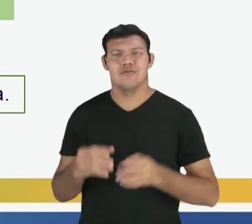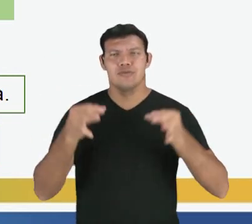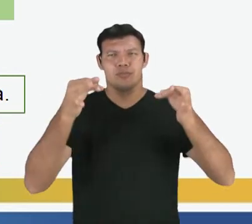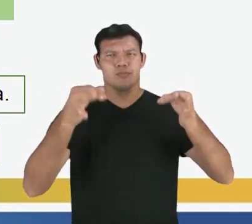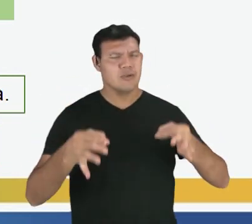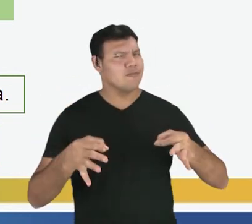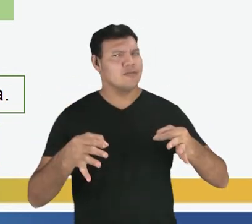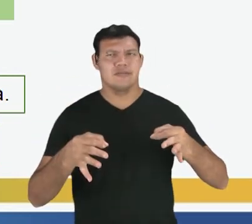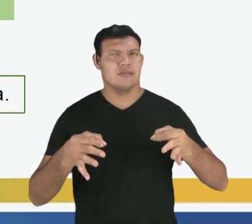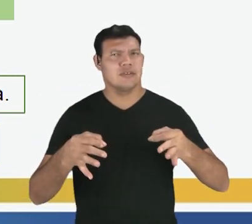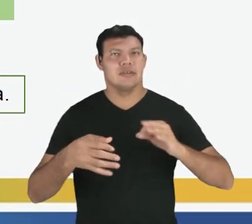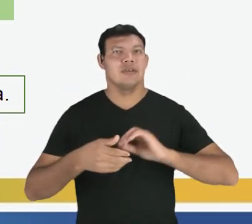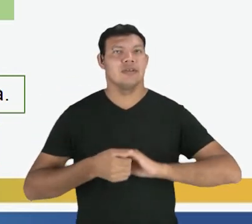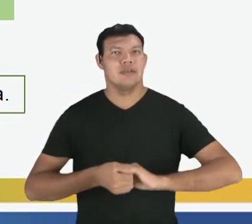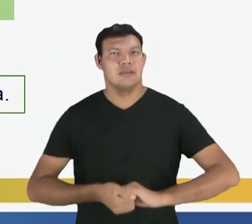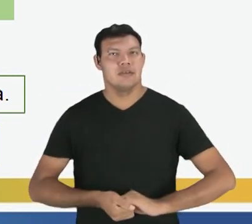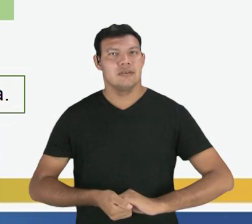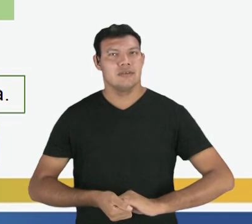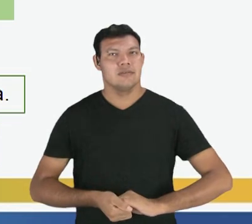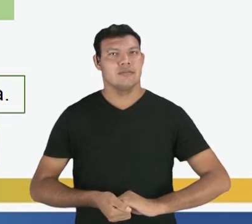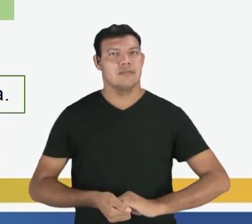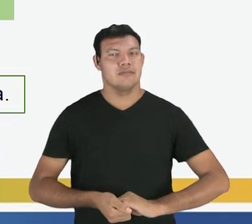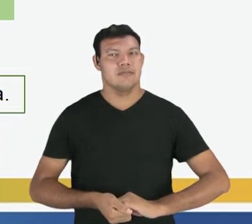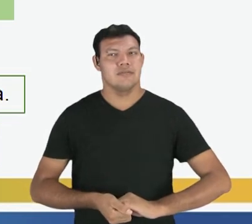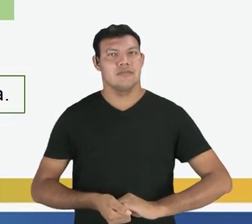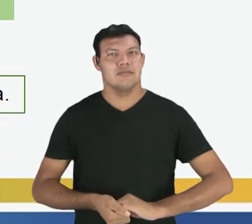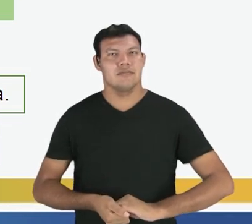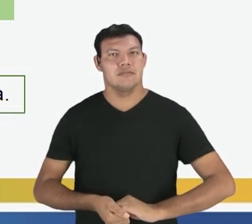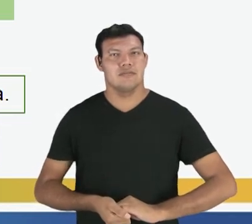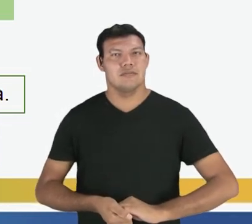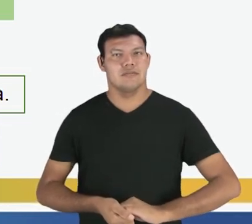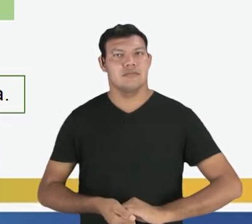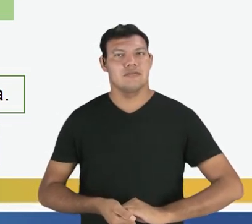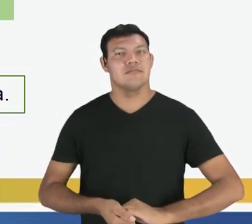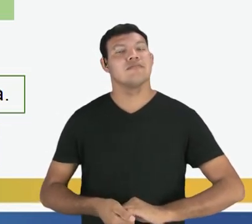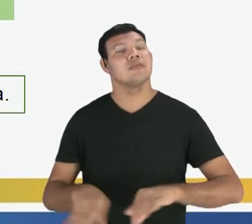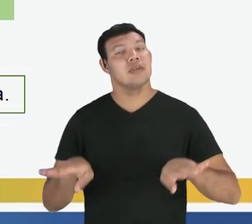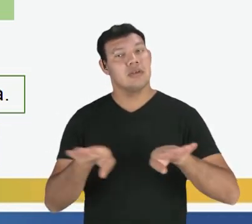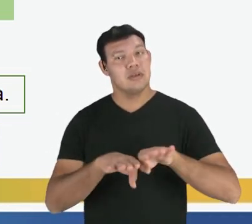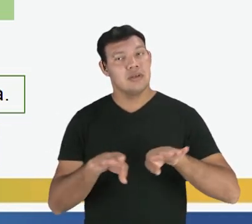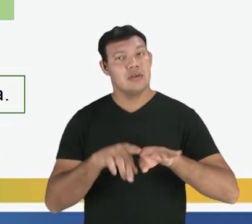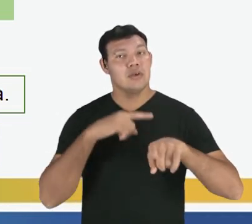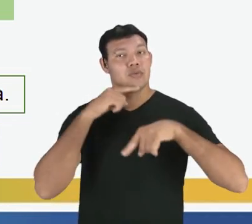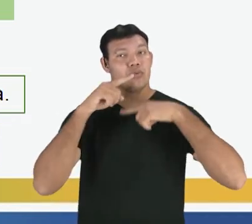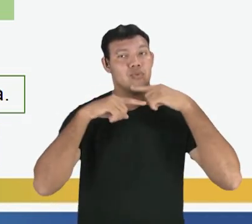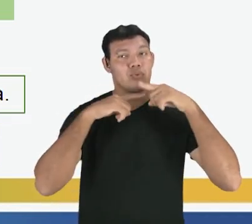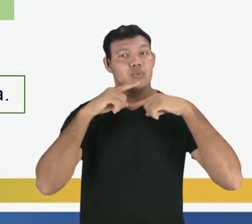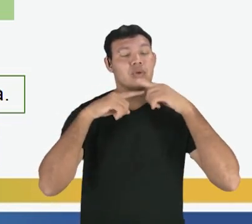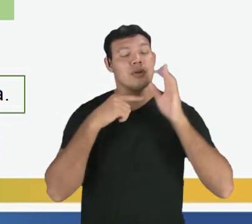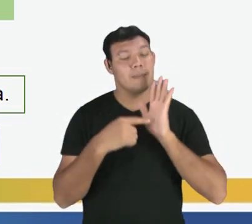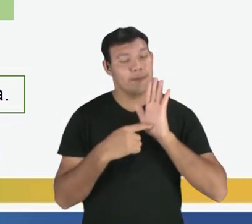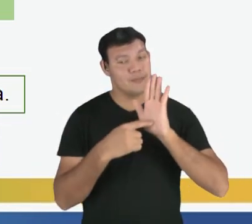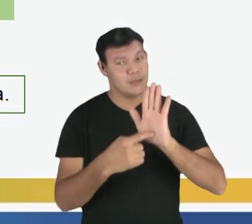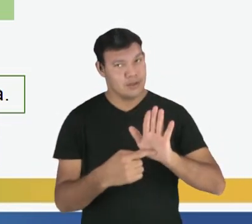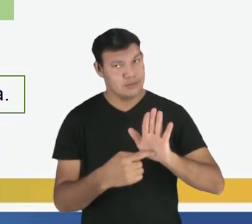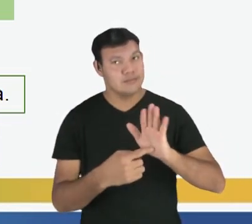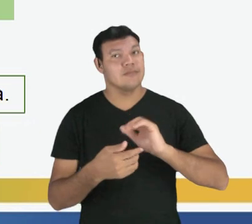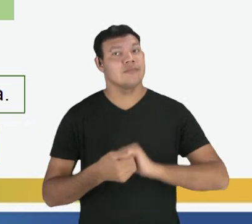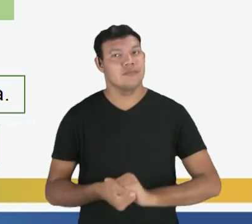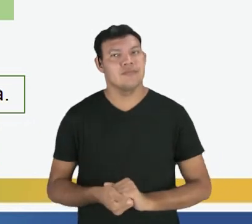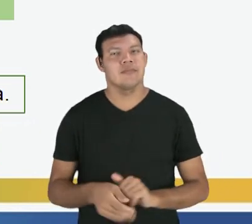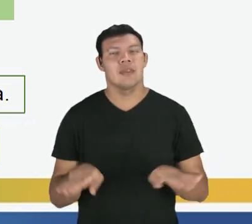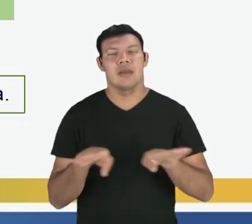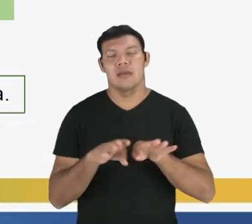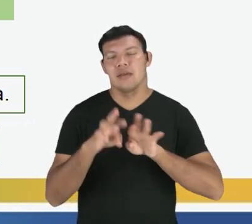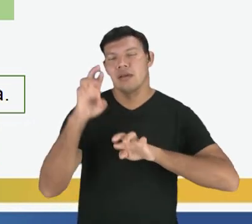Gente, o pretérito imperfeito do subjuntivo também é algo incerto, como o próprio modo revela. E você